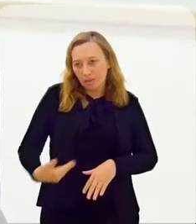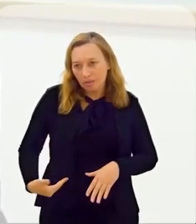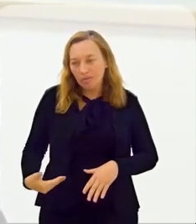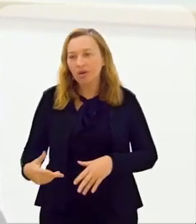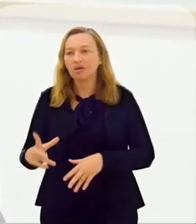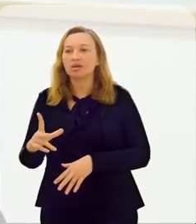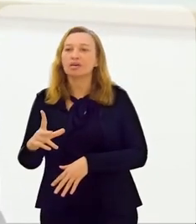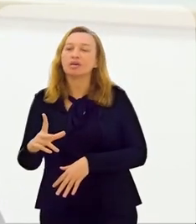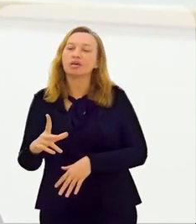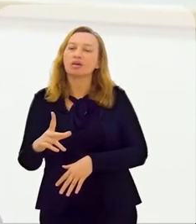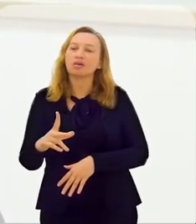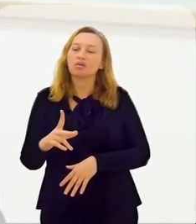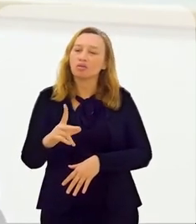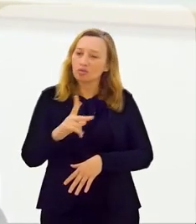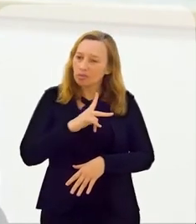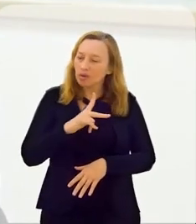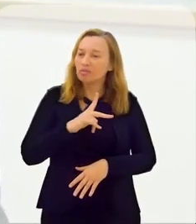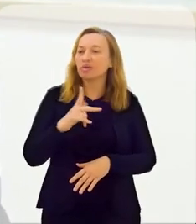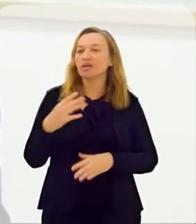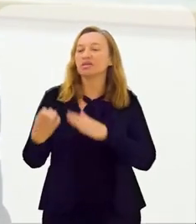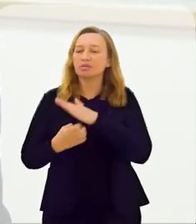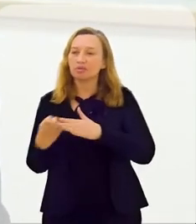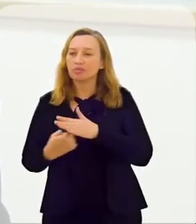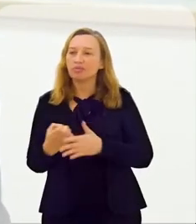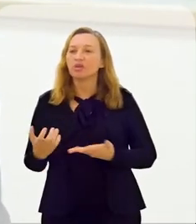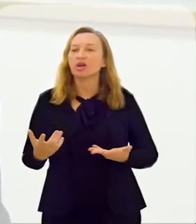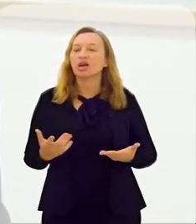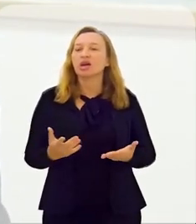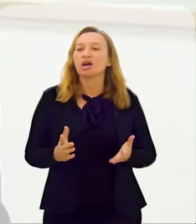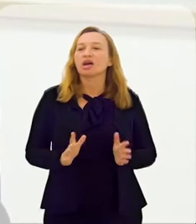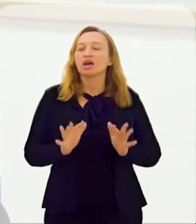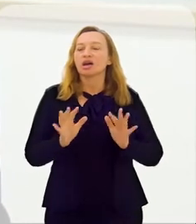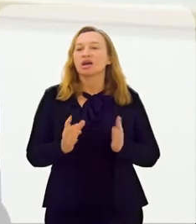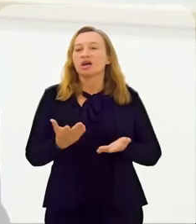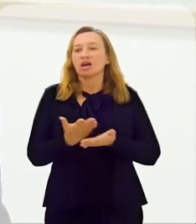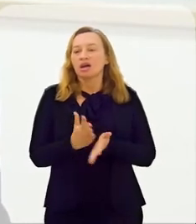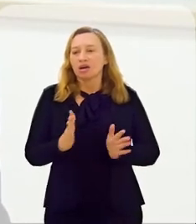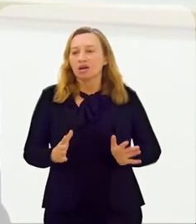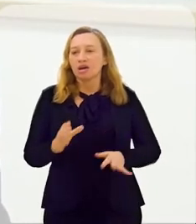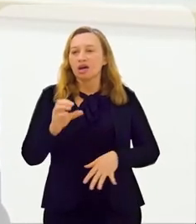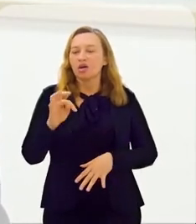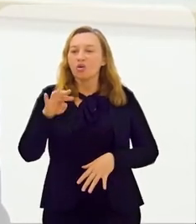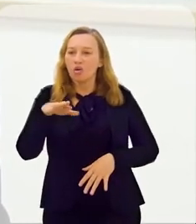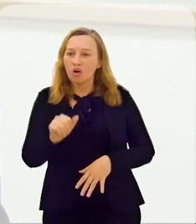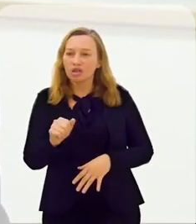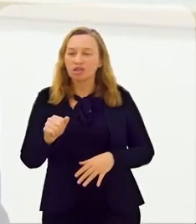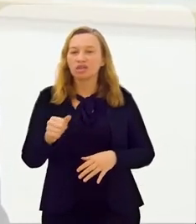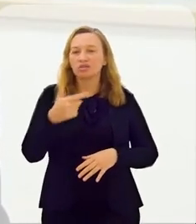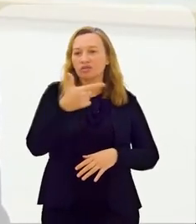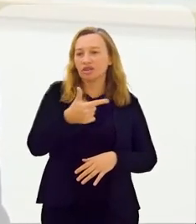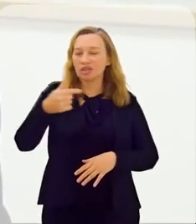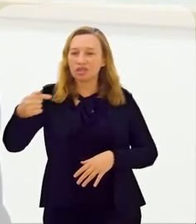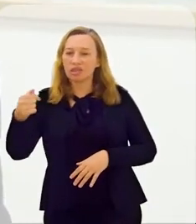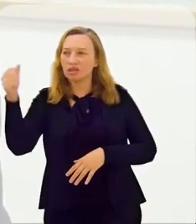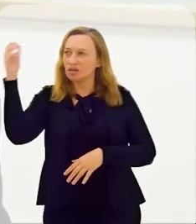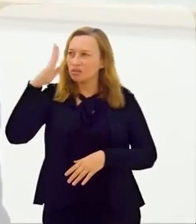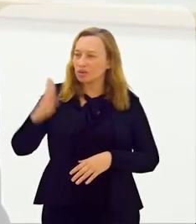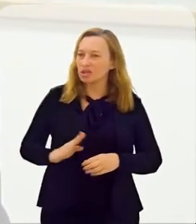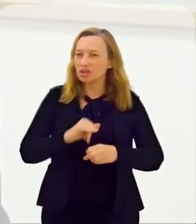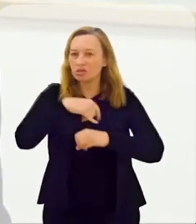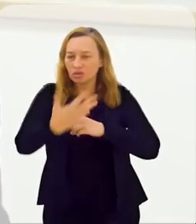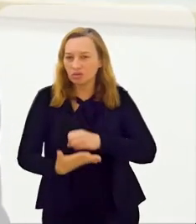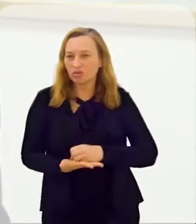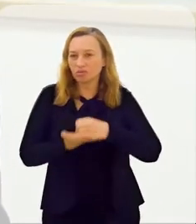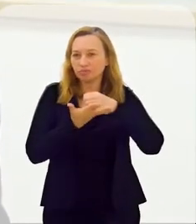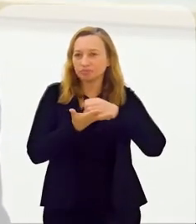privada. tenho convicção de que, a partir do momento que acabar a COP27, a própria